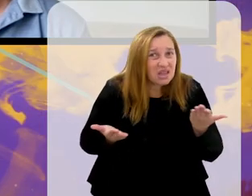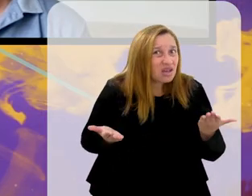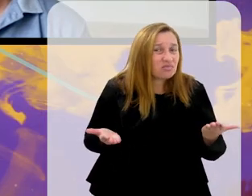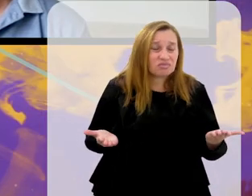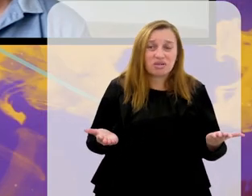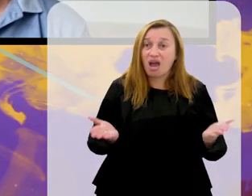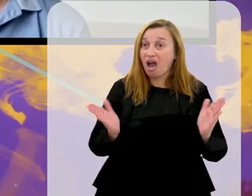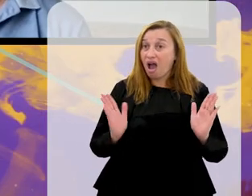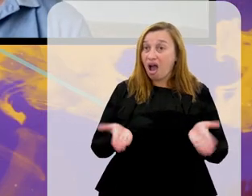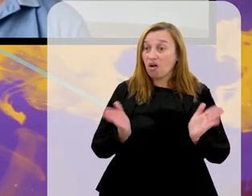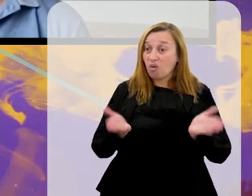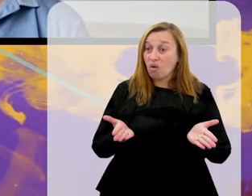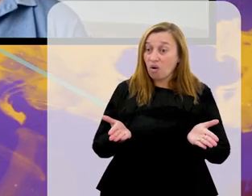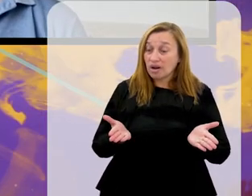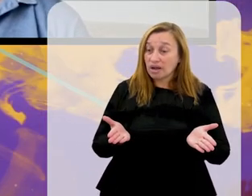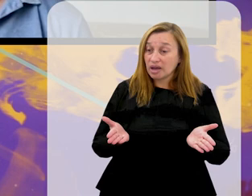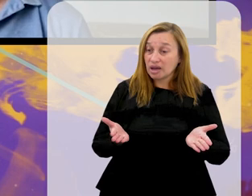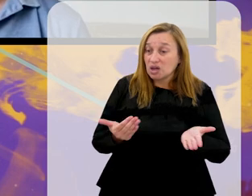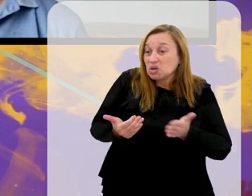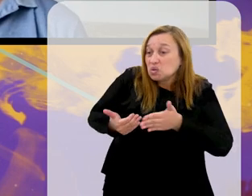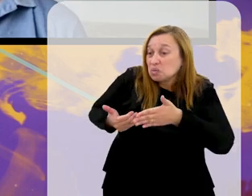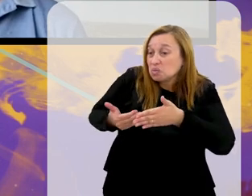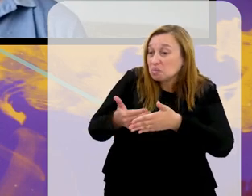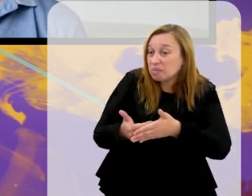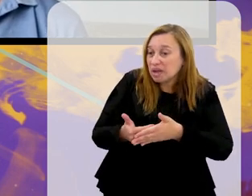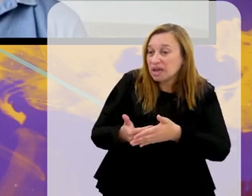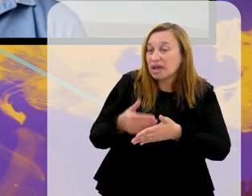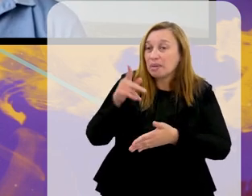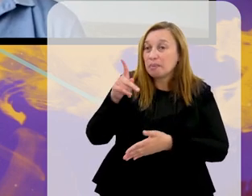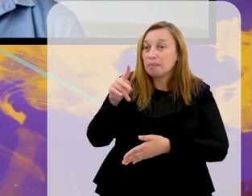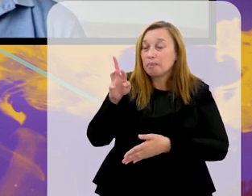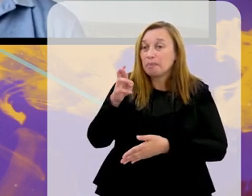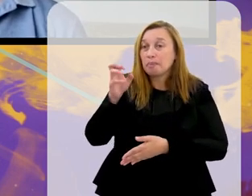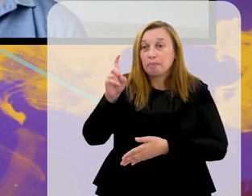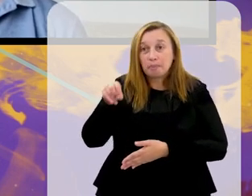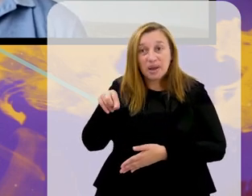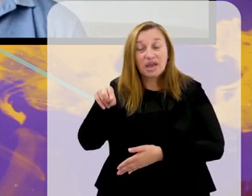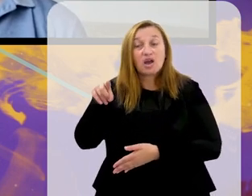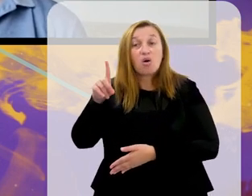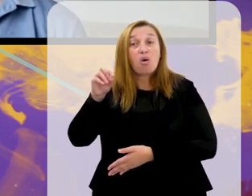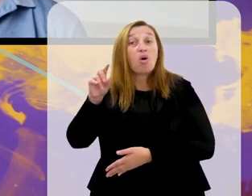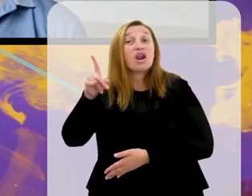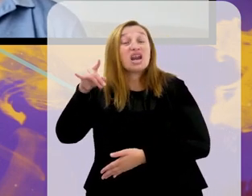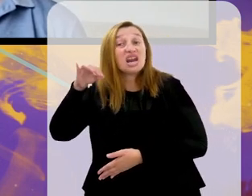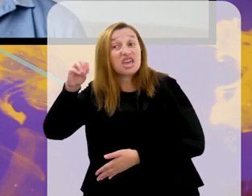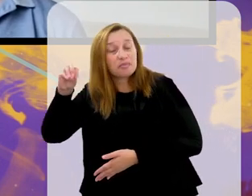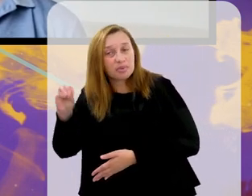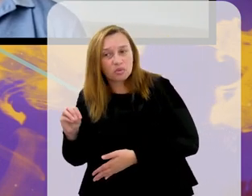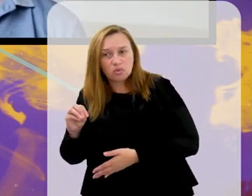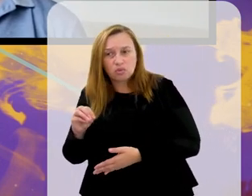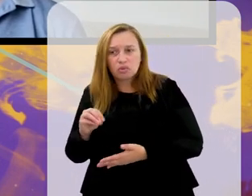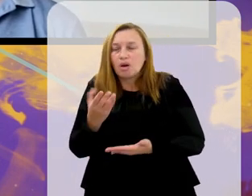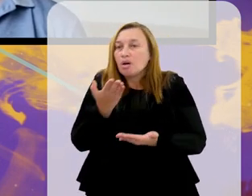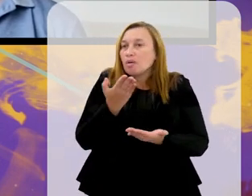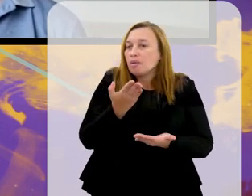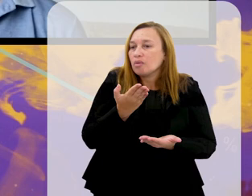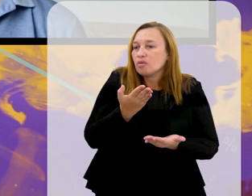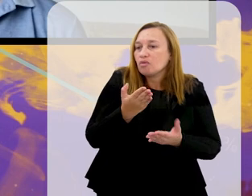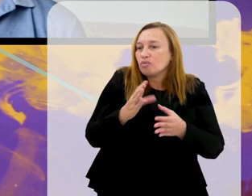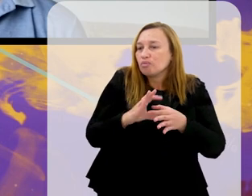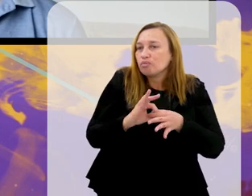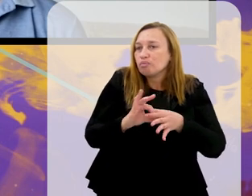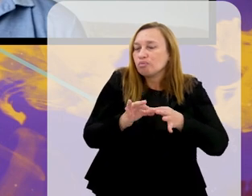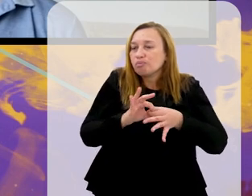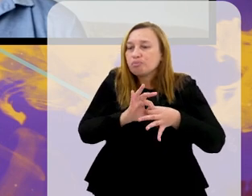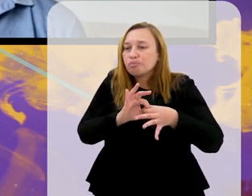Agora, recentemente, no pré-olímpico, ficou fora dos Jogos Olímpicos de Paris, que serão realizados agora